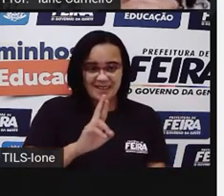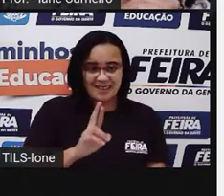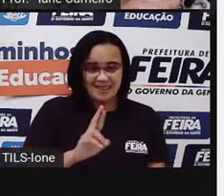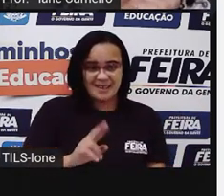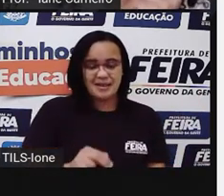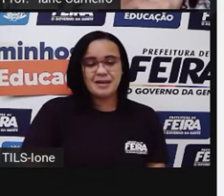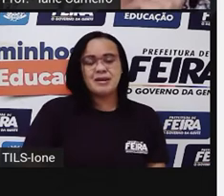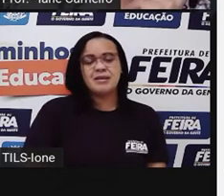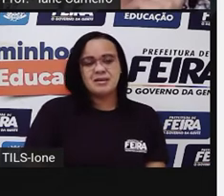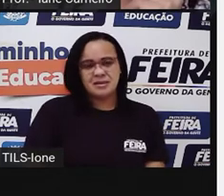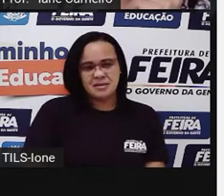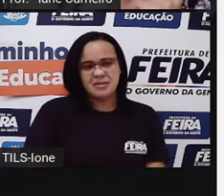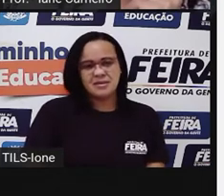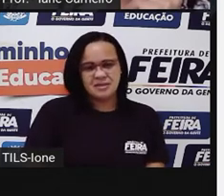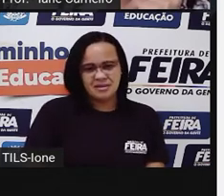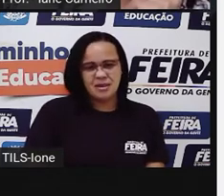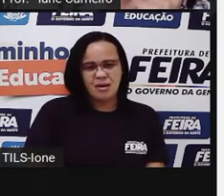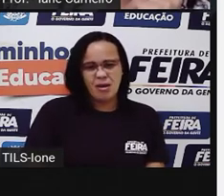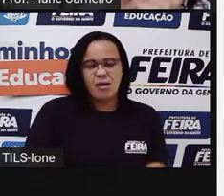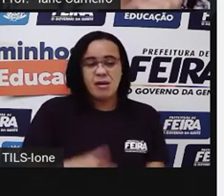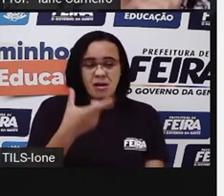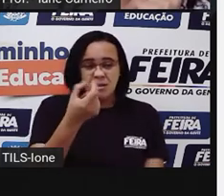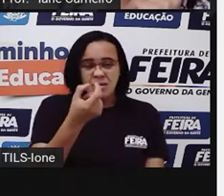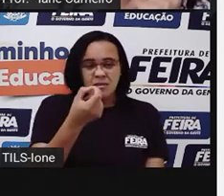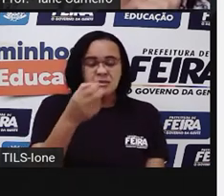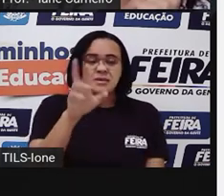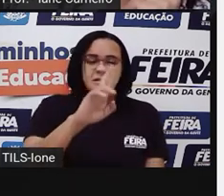20 reais. Onde é que está escrito 20 reais?